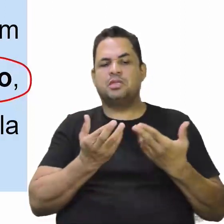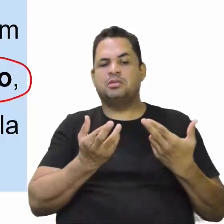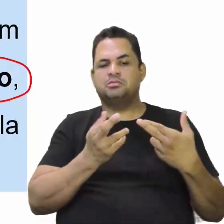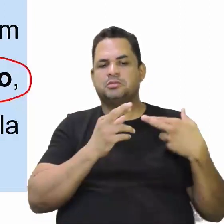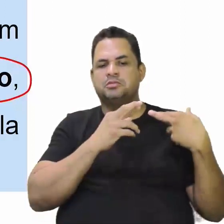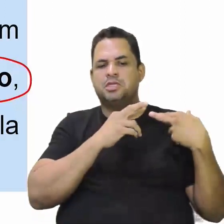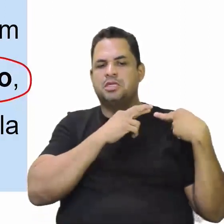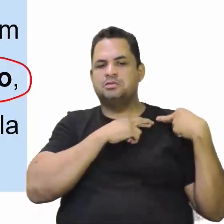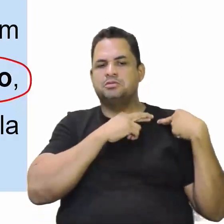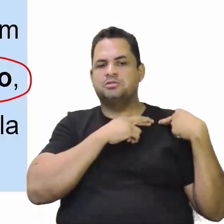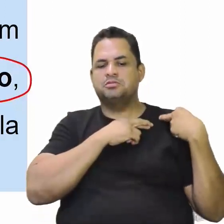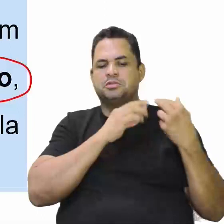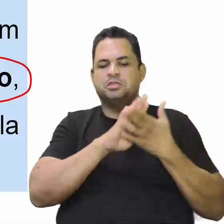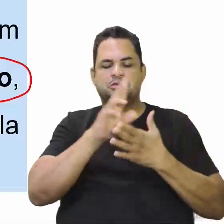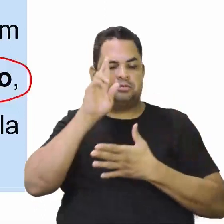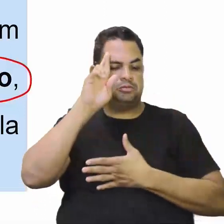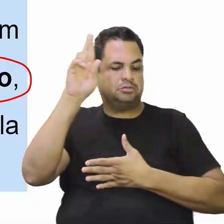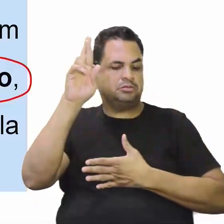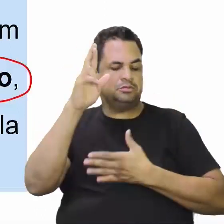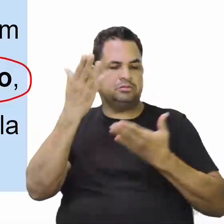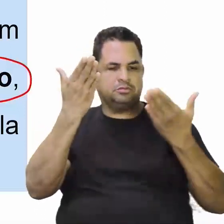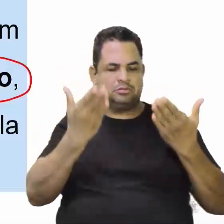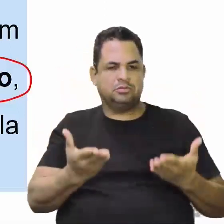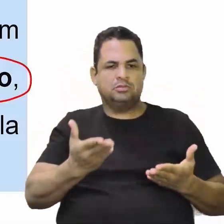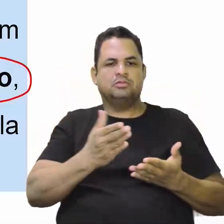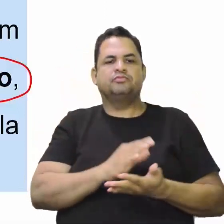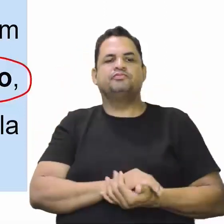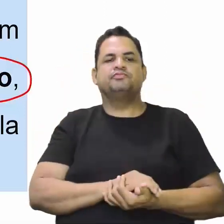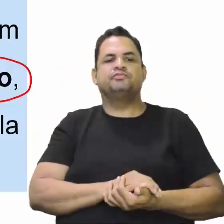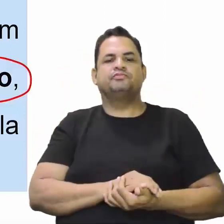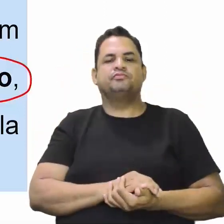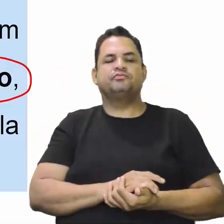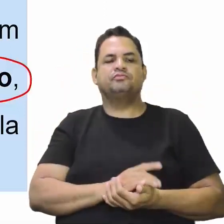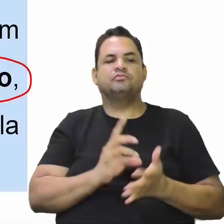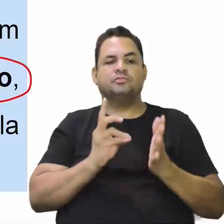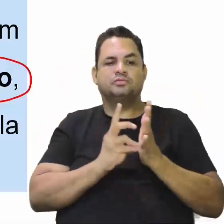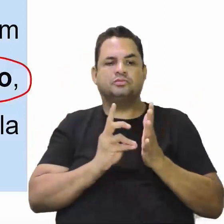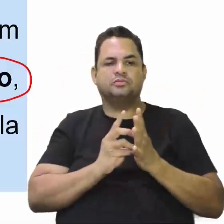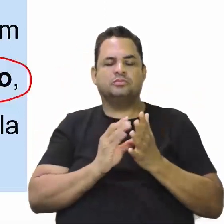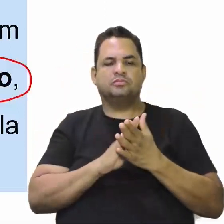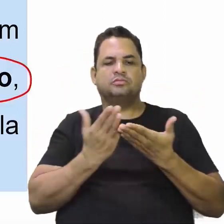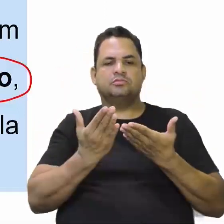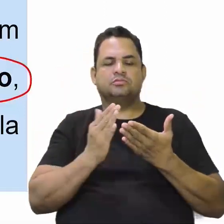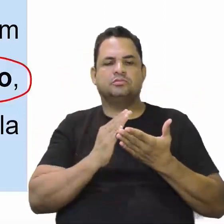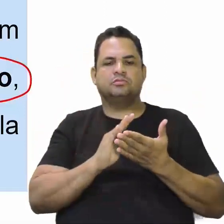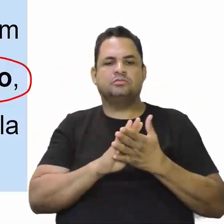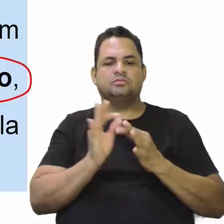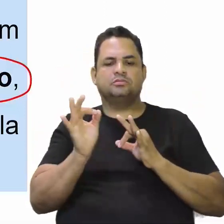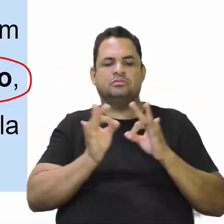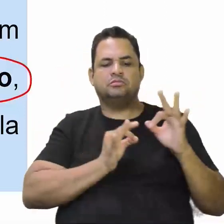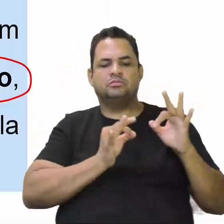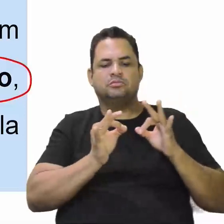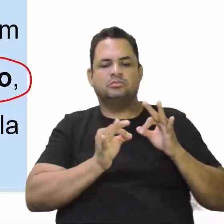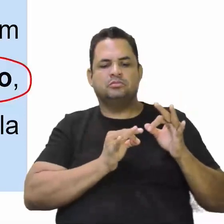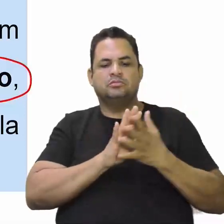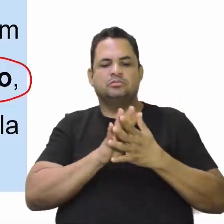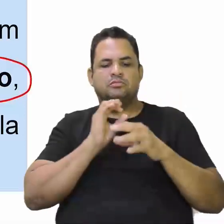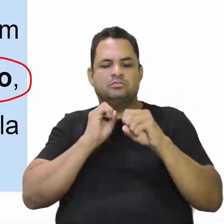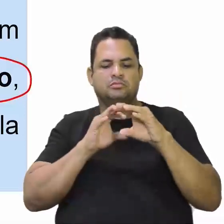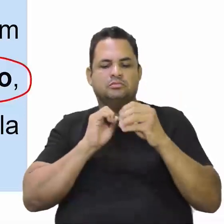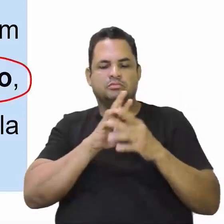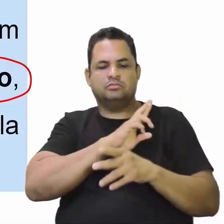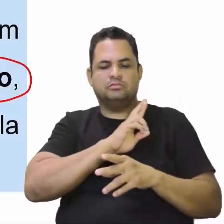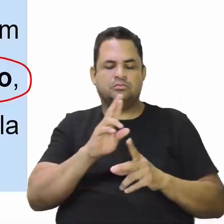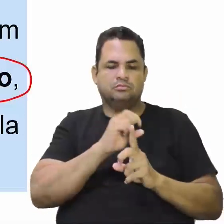de um senhor e ele era responsável de dar toda a formação religiosa e